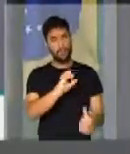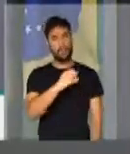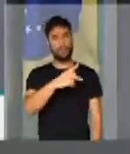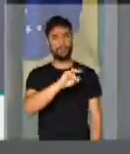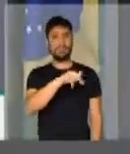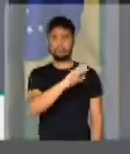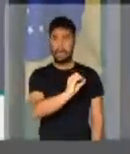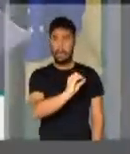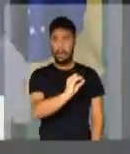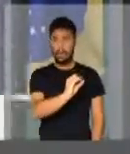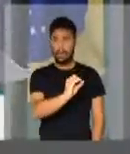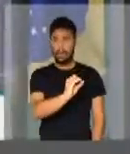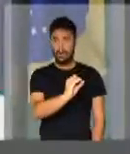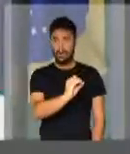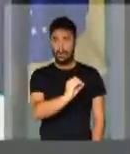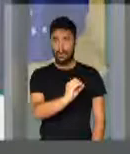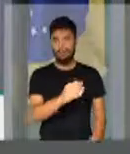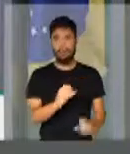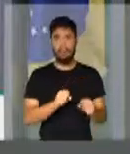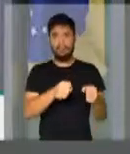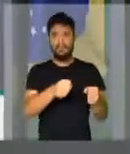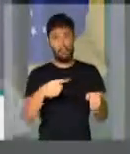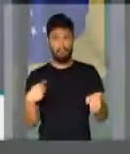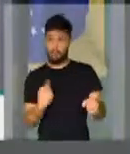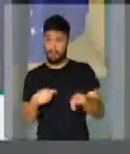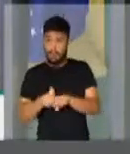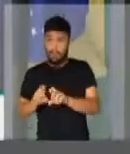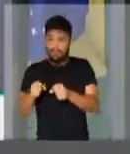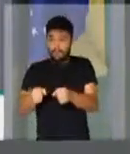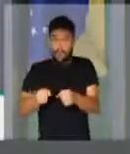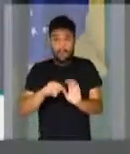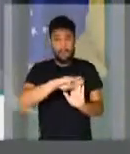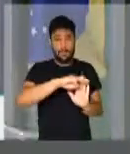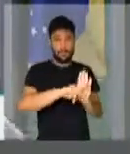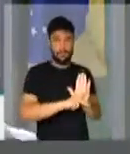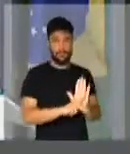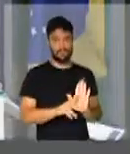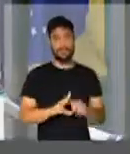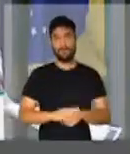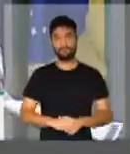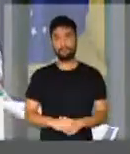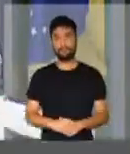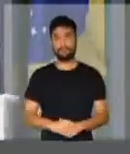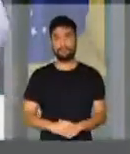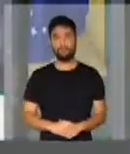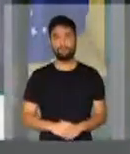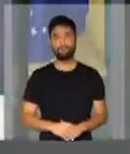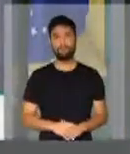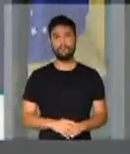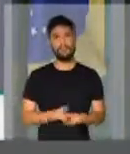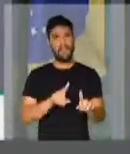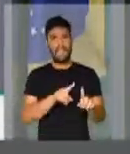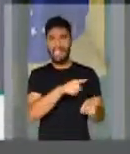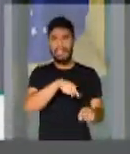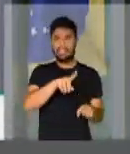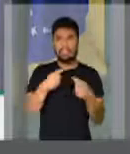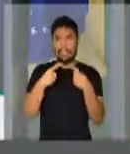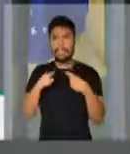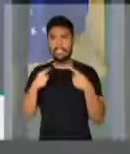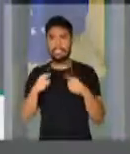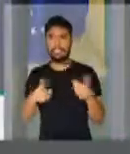projeto, que nós também votamos pela aprovação, defender tanto aqui essa medida provisória para os servidores públicos e criticar